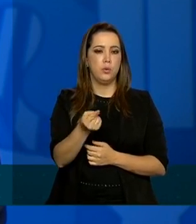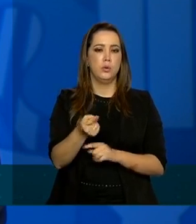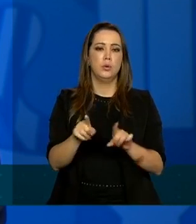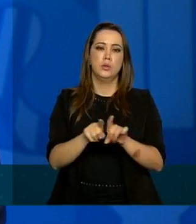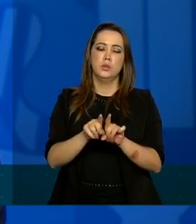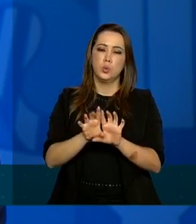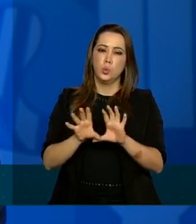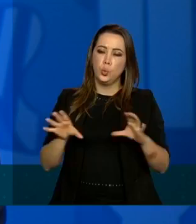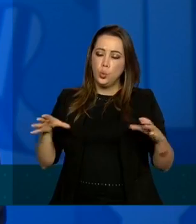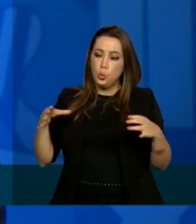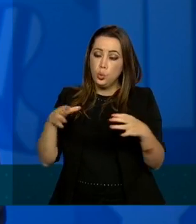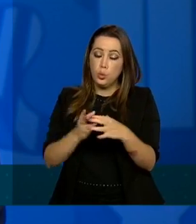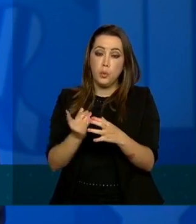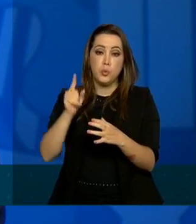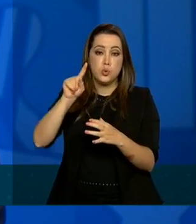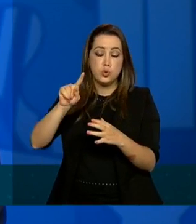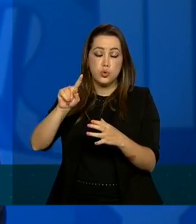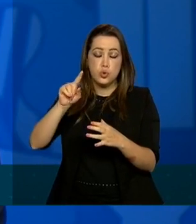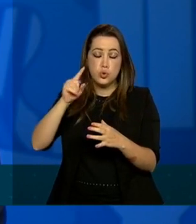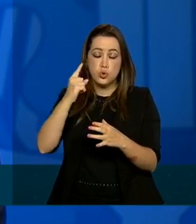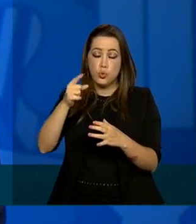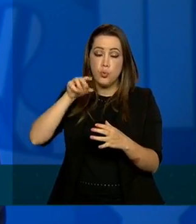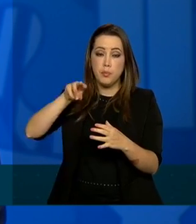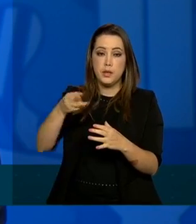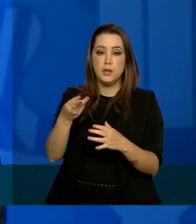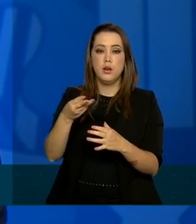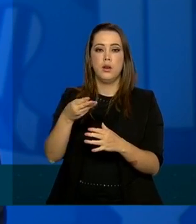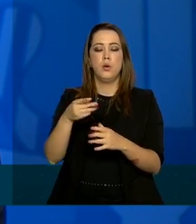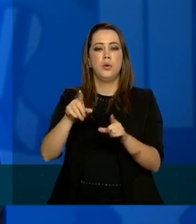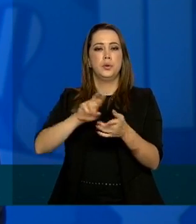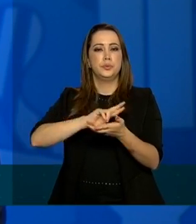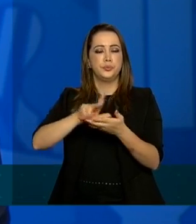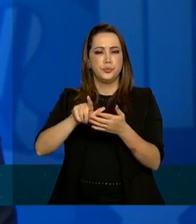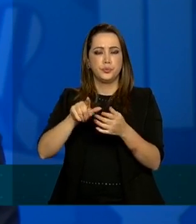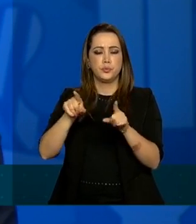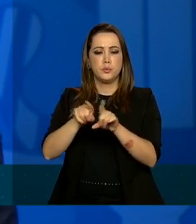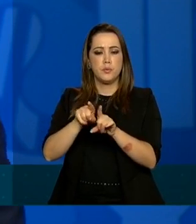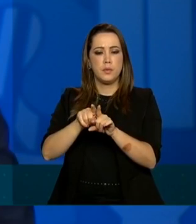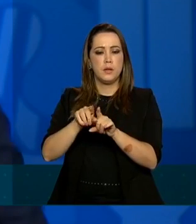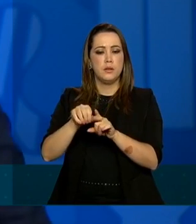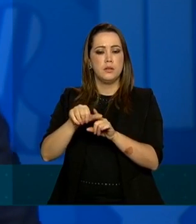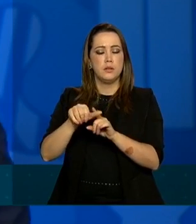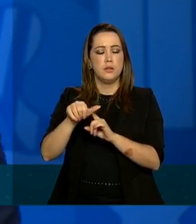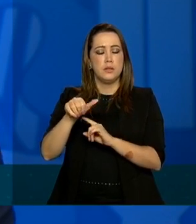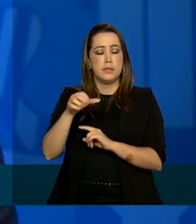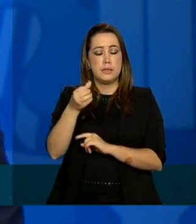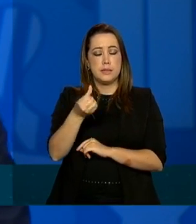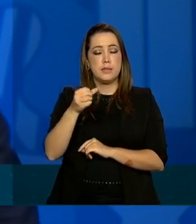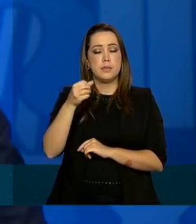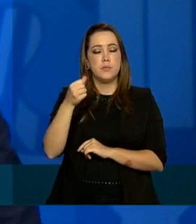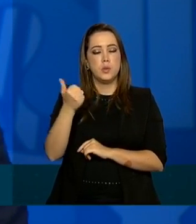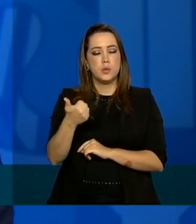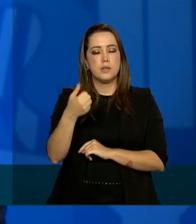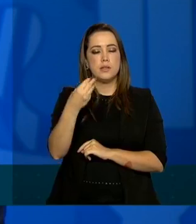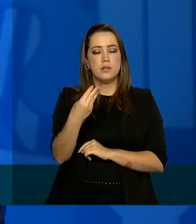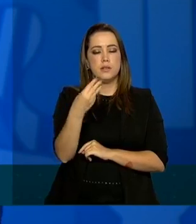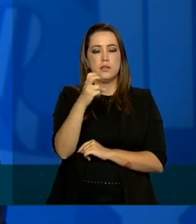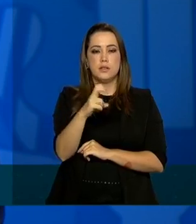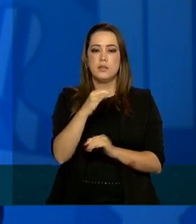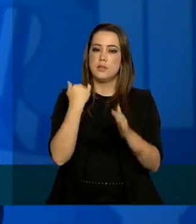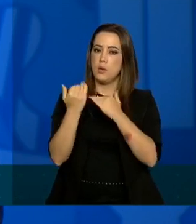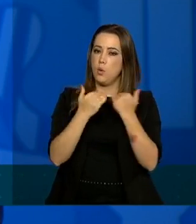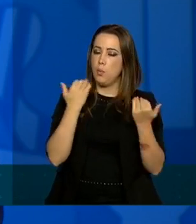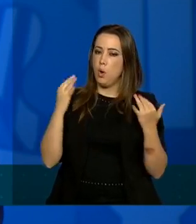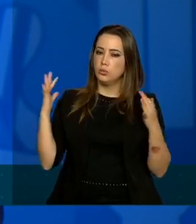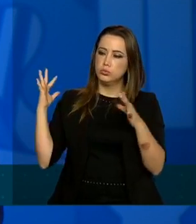6.590 casos por um milhão de habitantes e 6.135 óbitos acumulados até hoje,